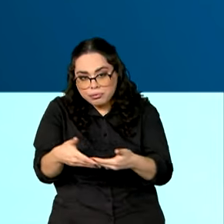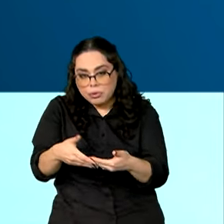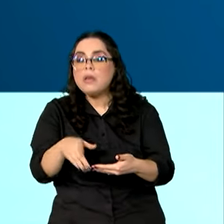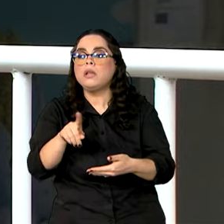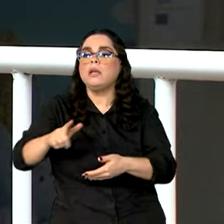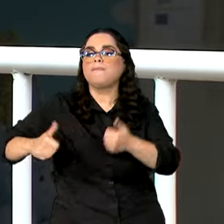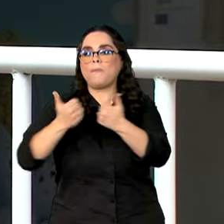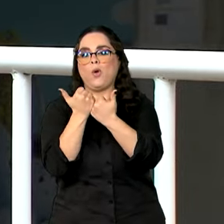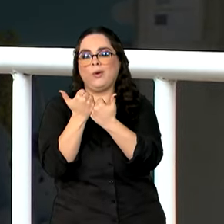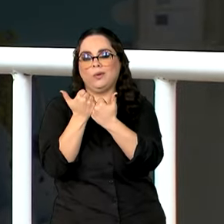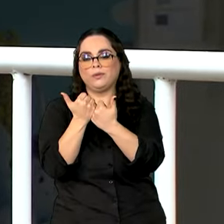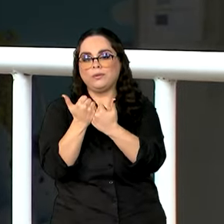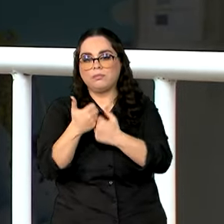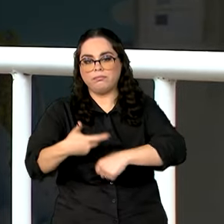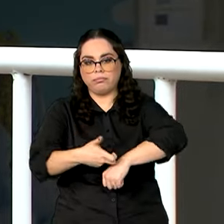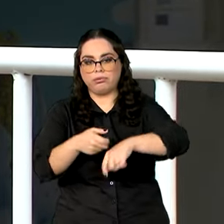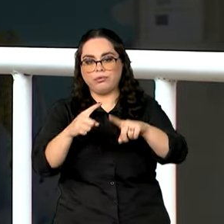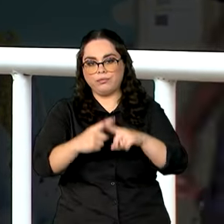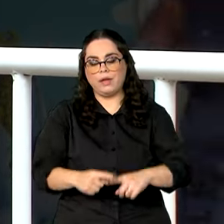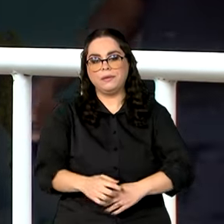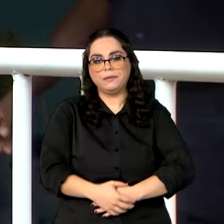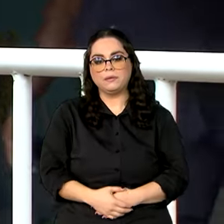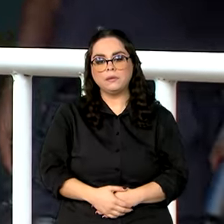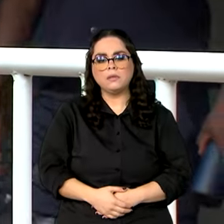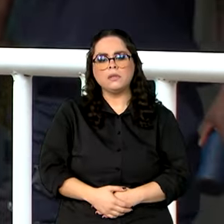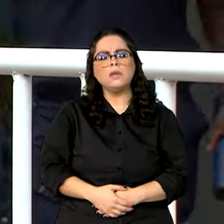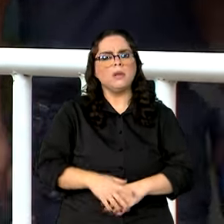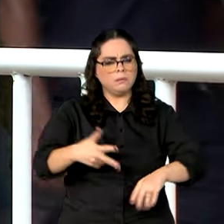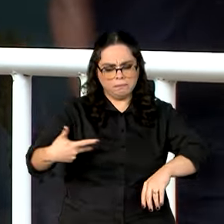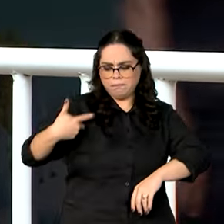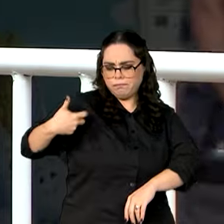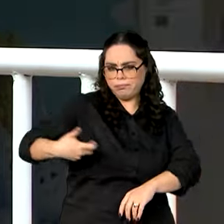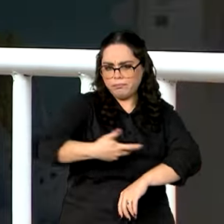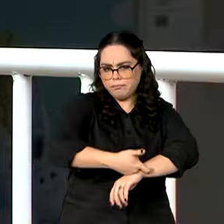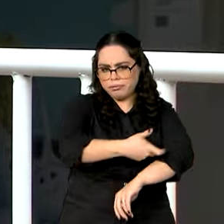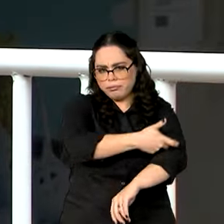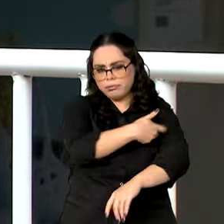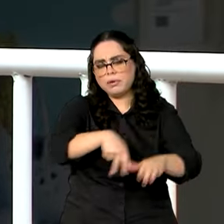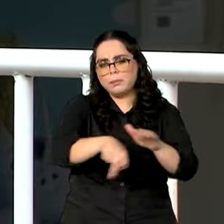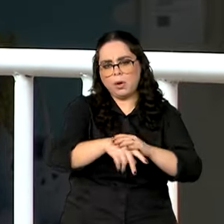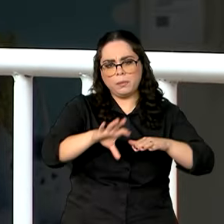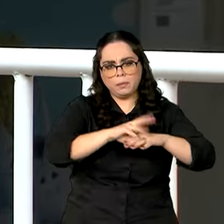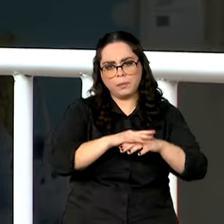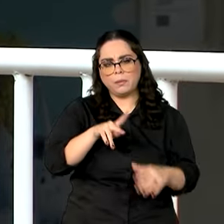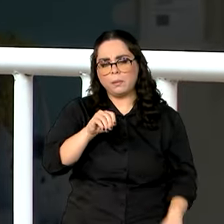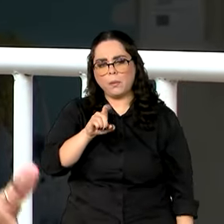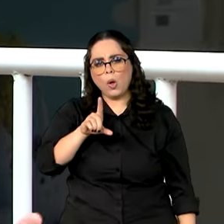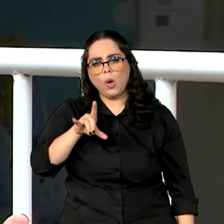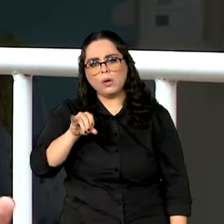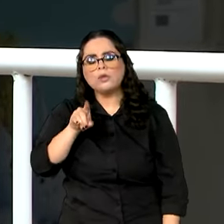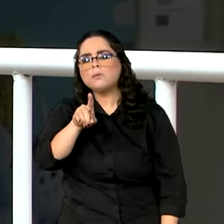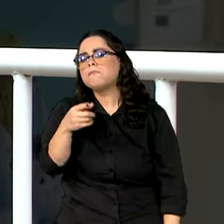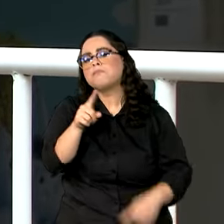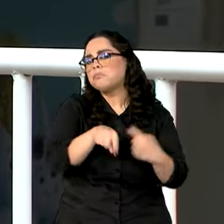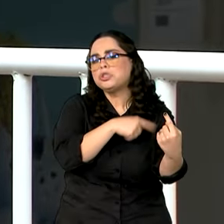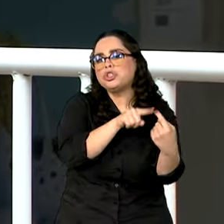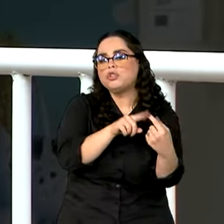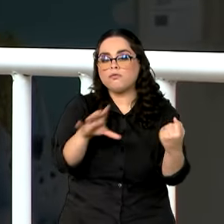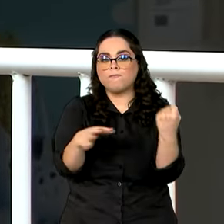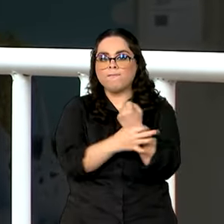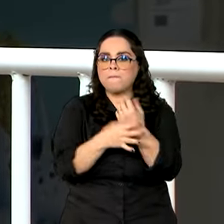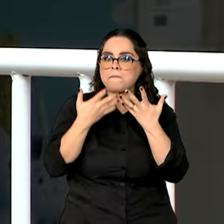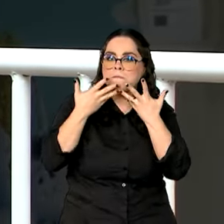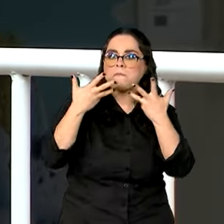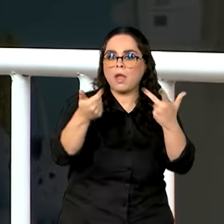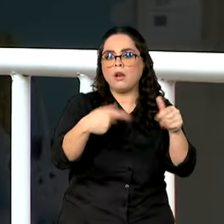reforço. As mudanças na vacina contra a poliomielite são para garantir maior eficácia na imunização.